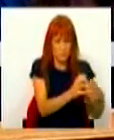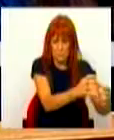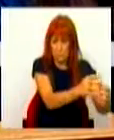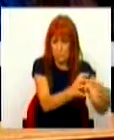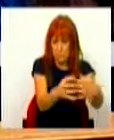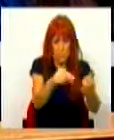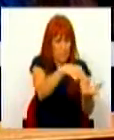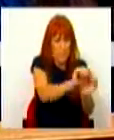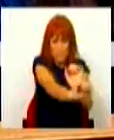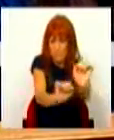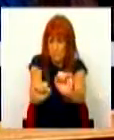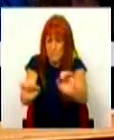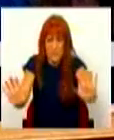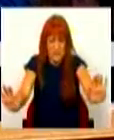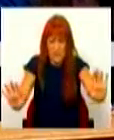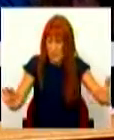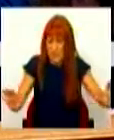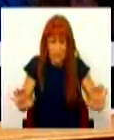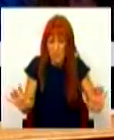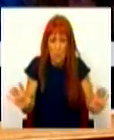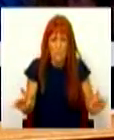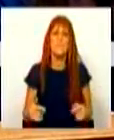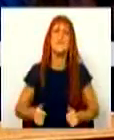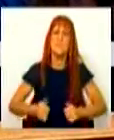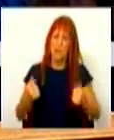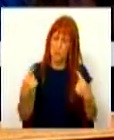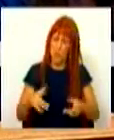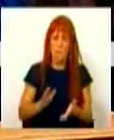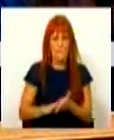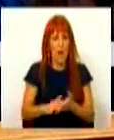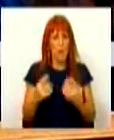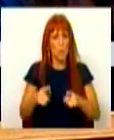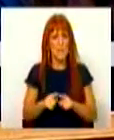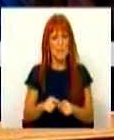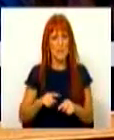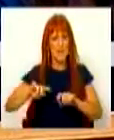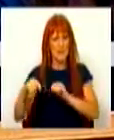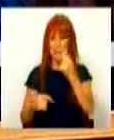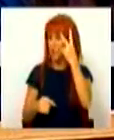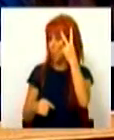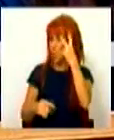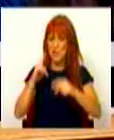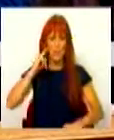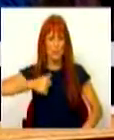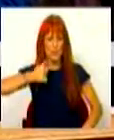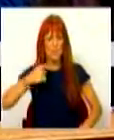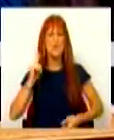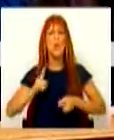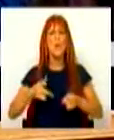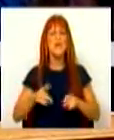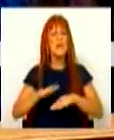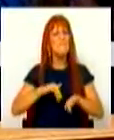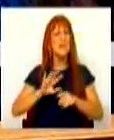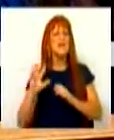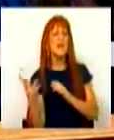posição. É certo, é um facto, que há dois debates fundamentais que se travam